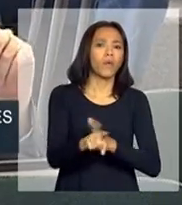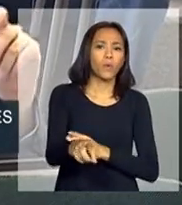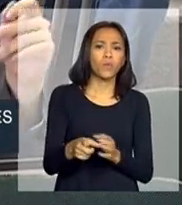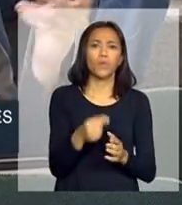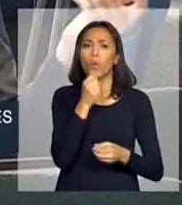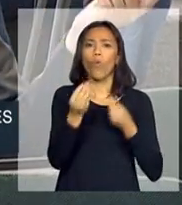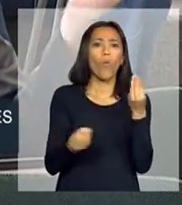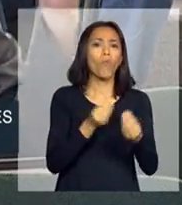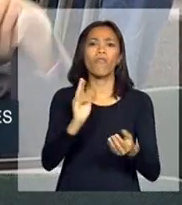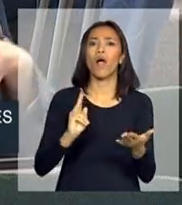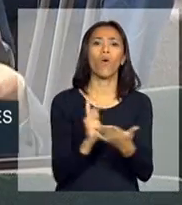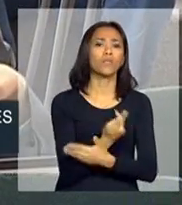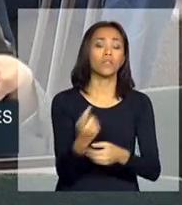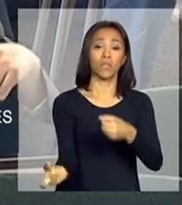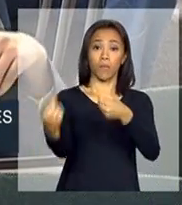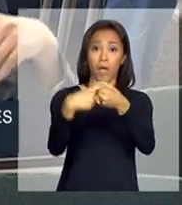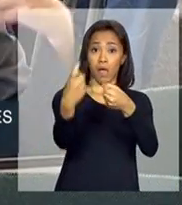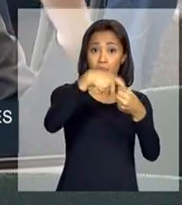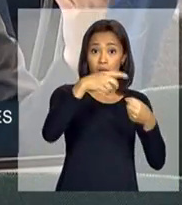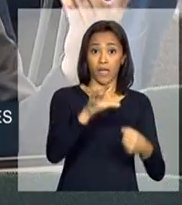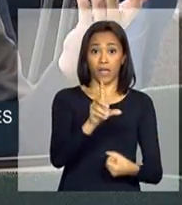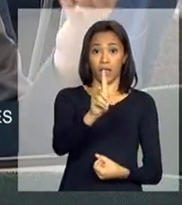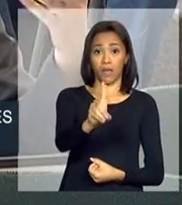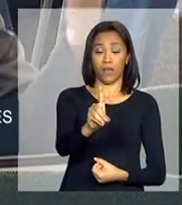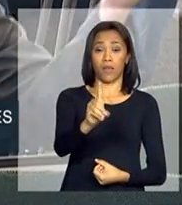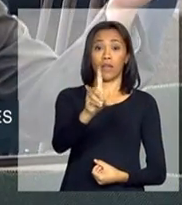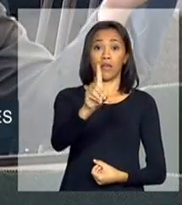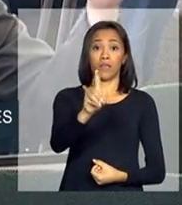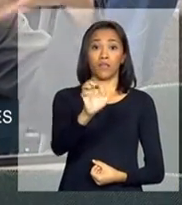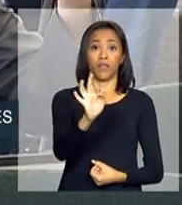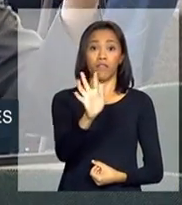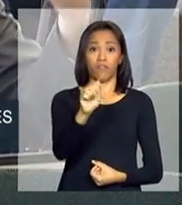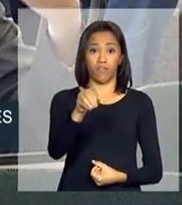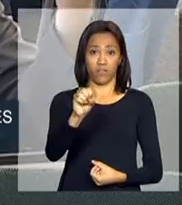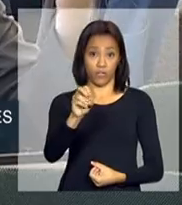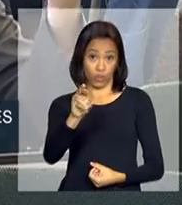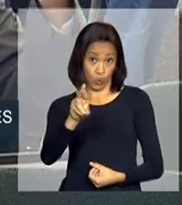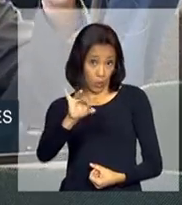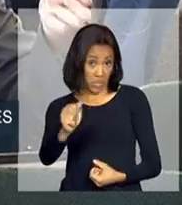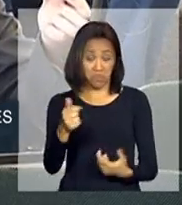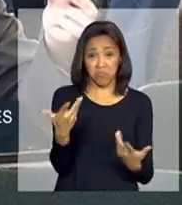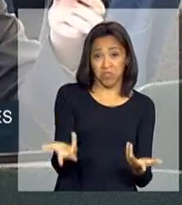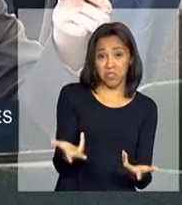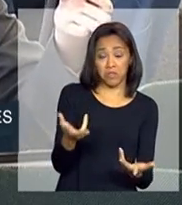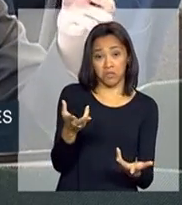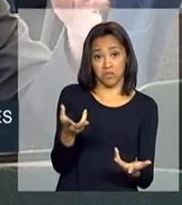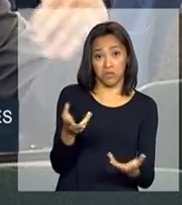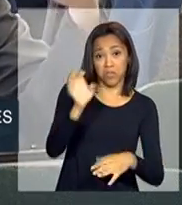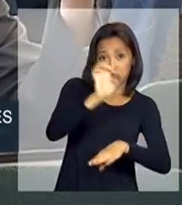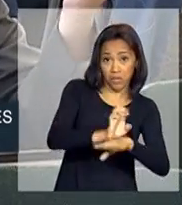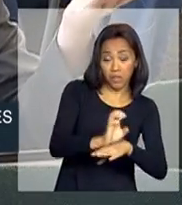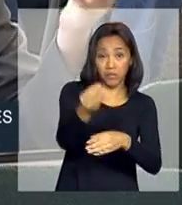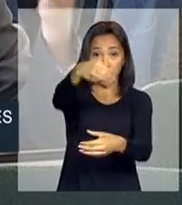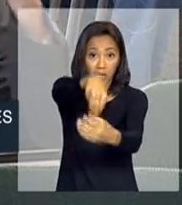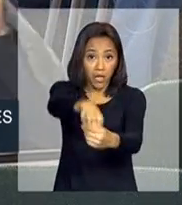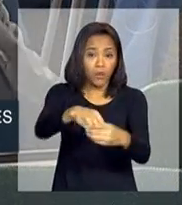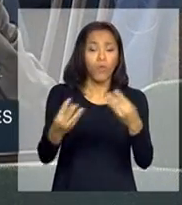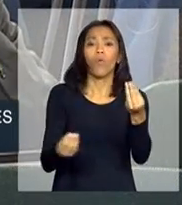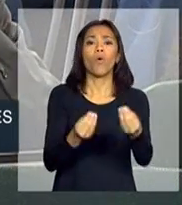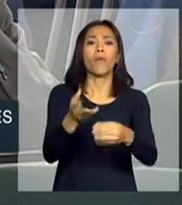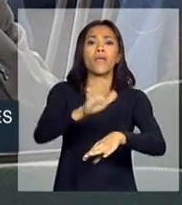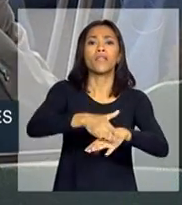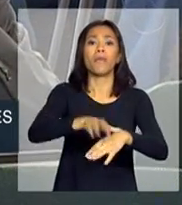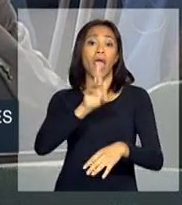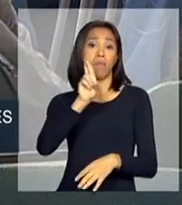com os estados para que a Defensoria Pública, acho que, agora não sei se é estado ou município, funcione dentro do centro integrado, e a representação do